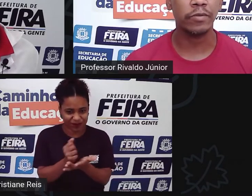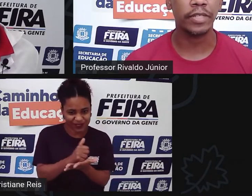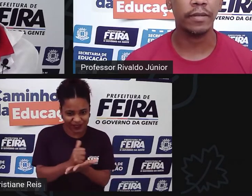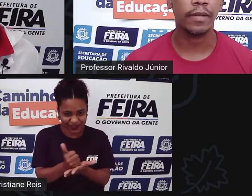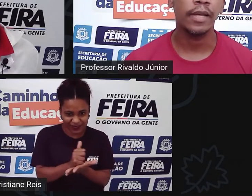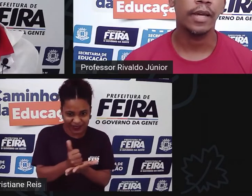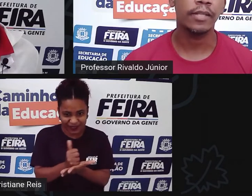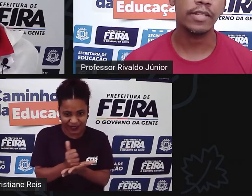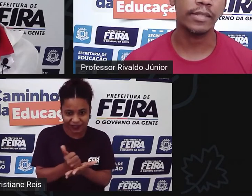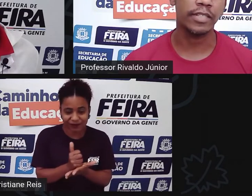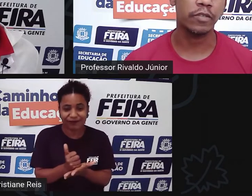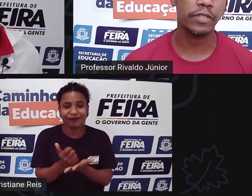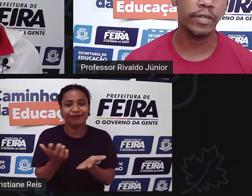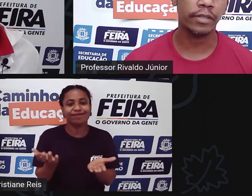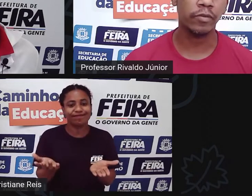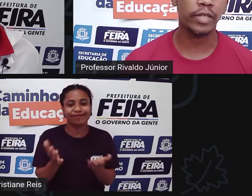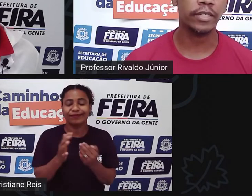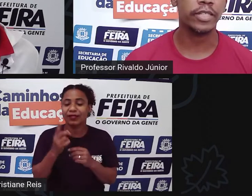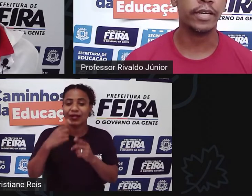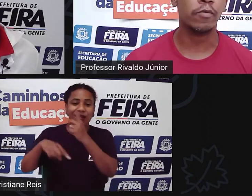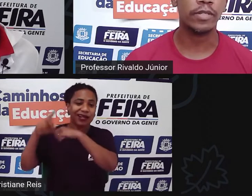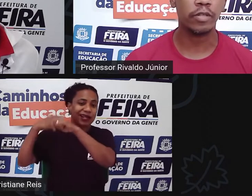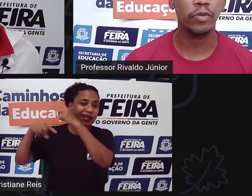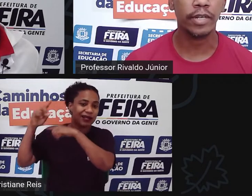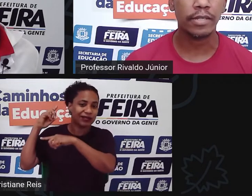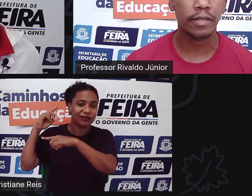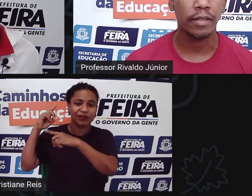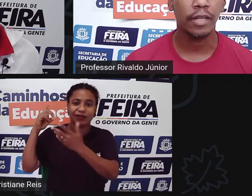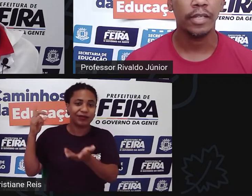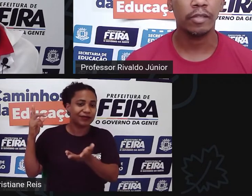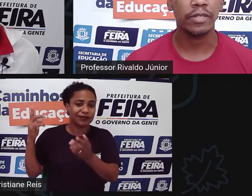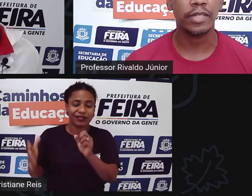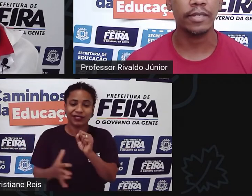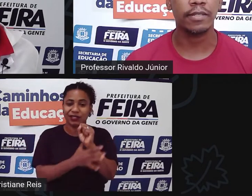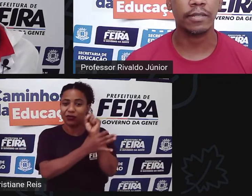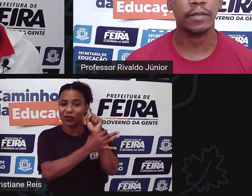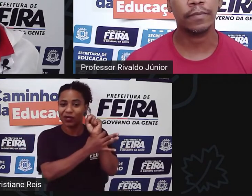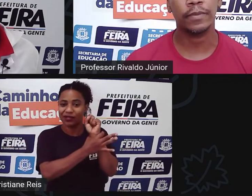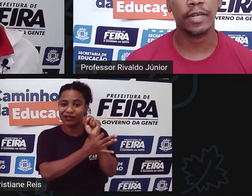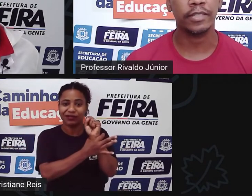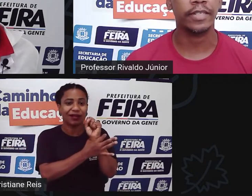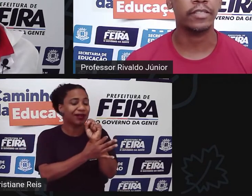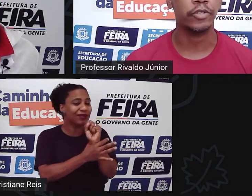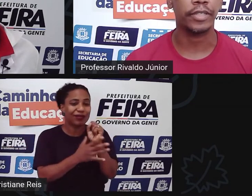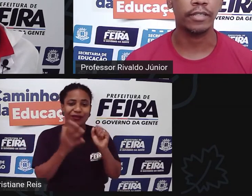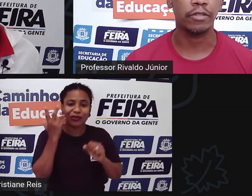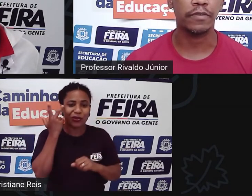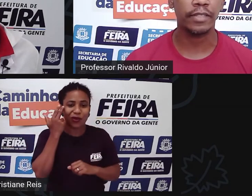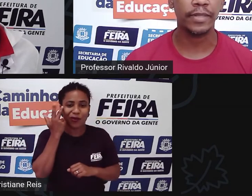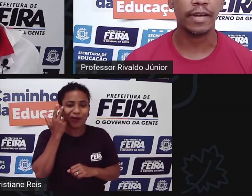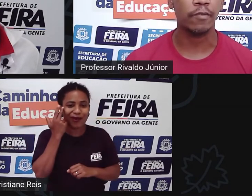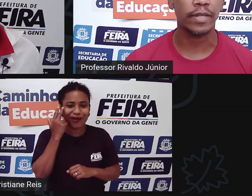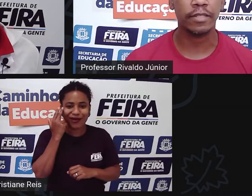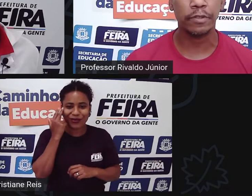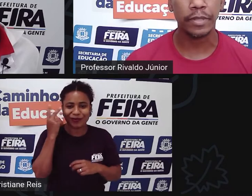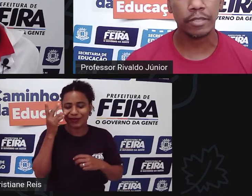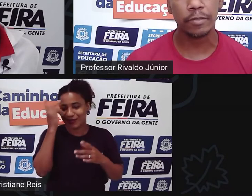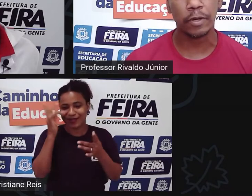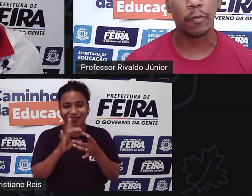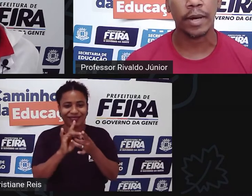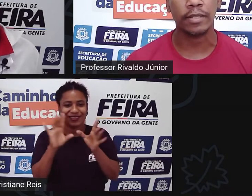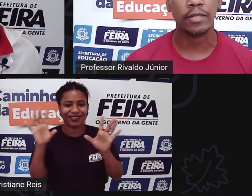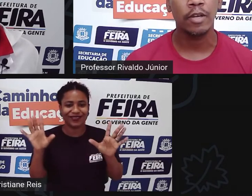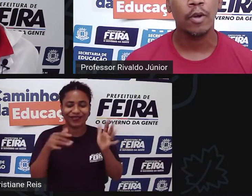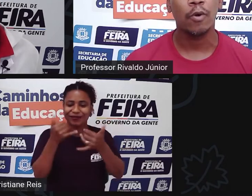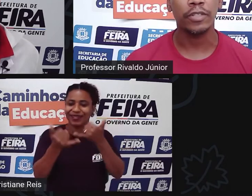preocupação que anos atrás talvez não era tão grande que é com a segurança. Então as crianças das décadas de 80 e 90 brincavam mais livremente